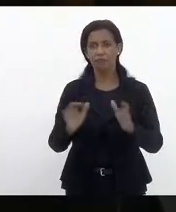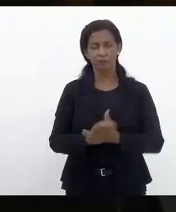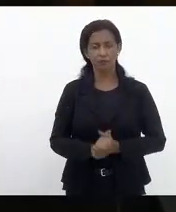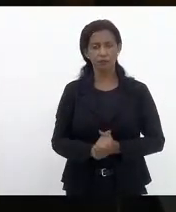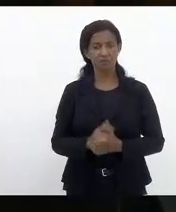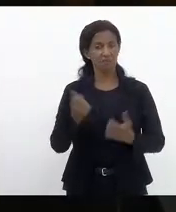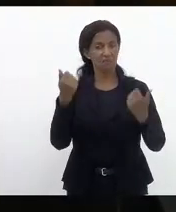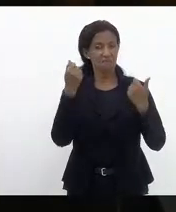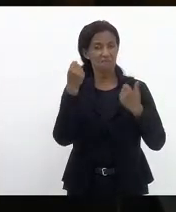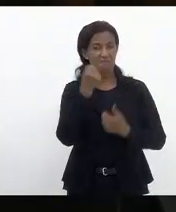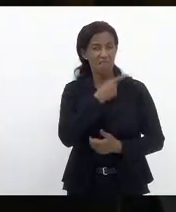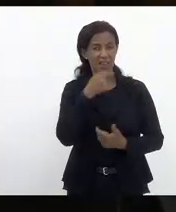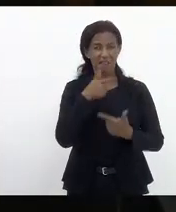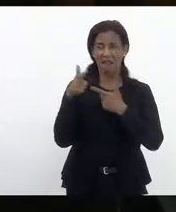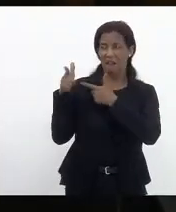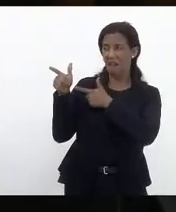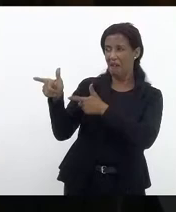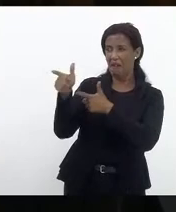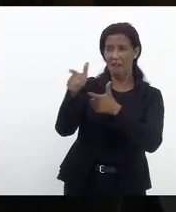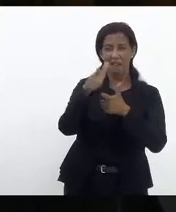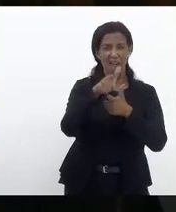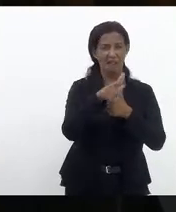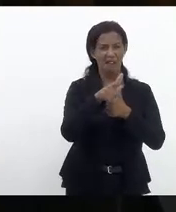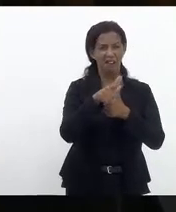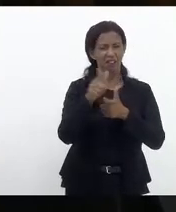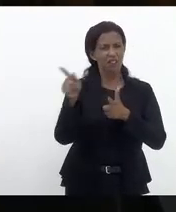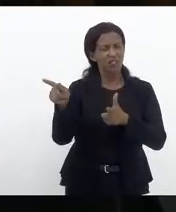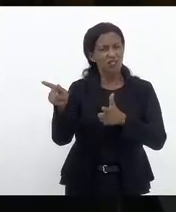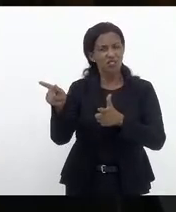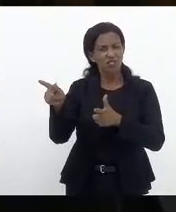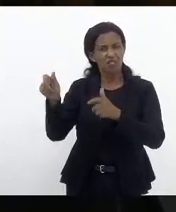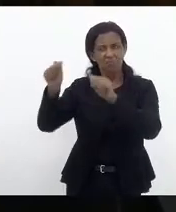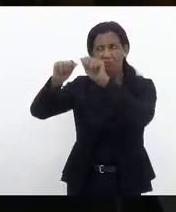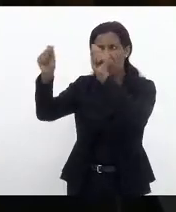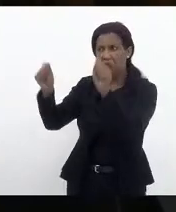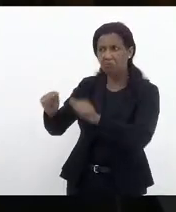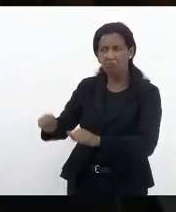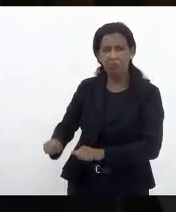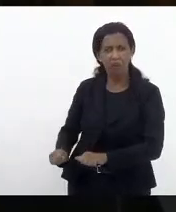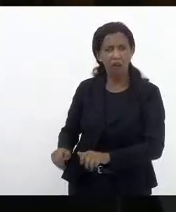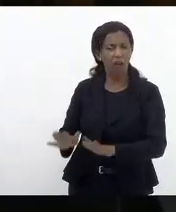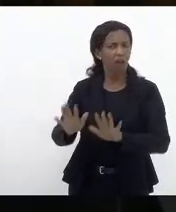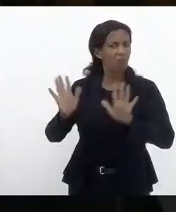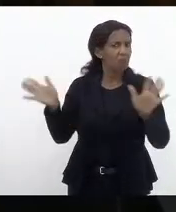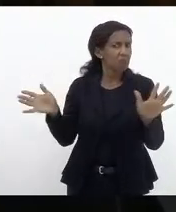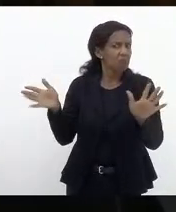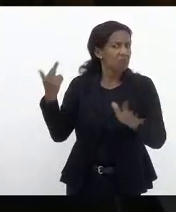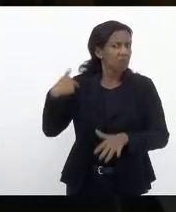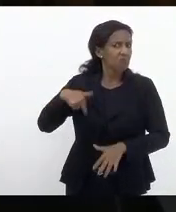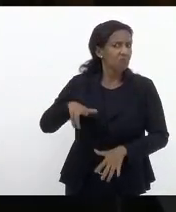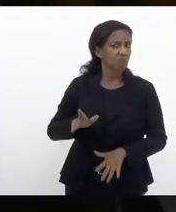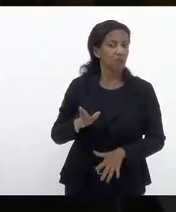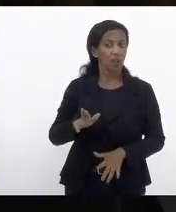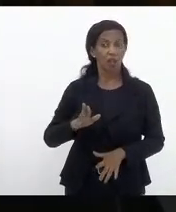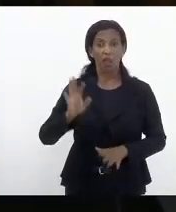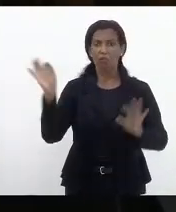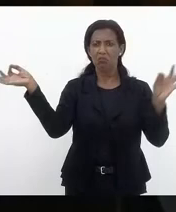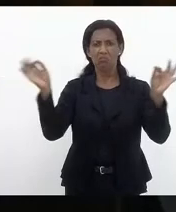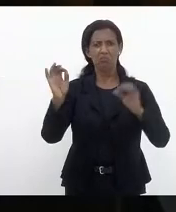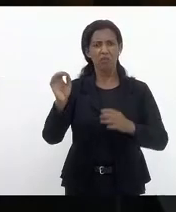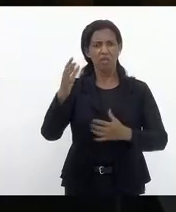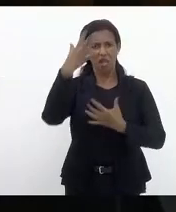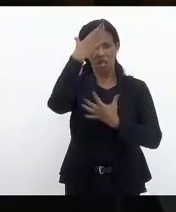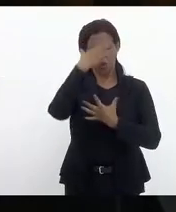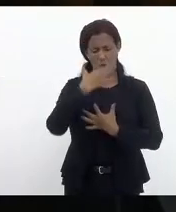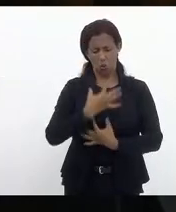debochando de figuras religiosas não observamos ninguém enfiando crucifixo no